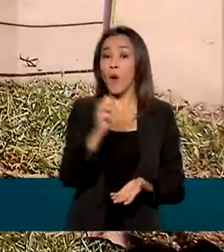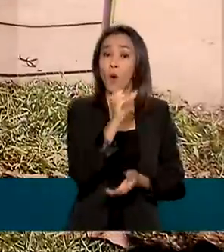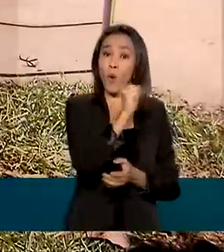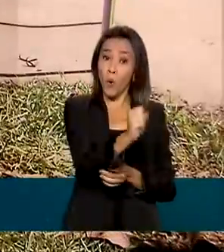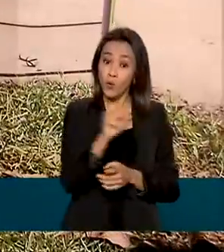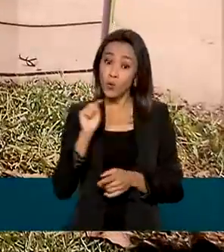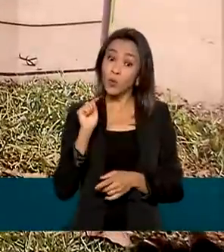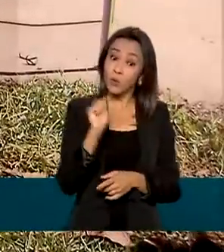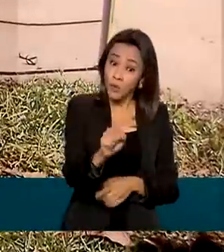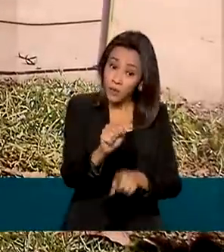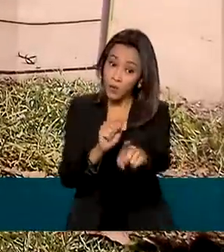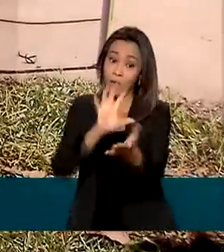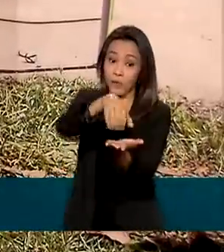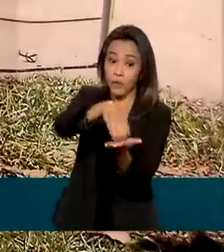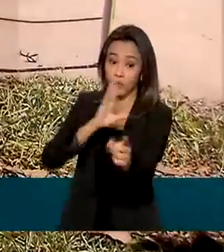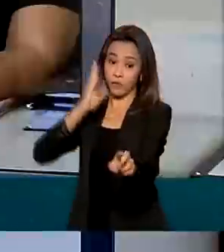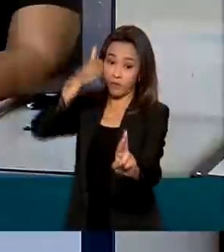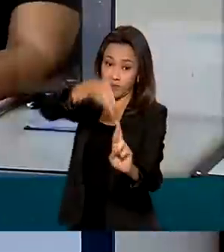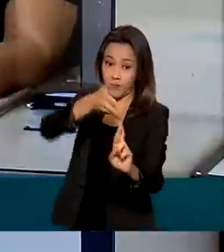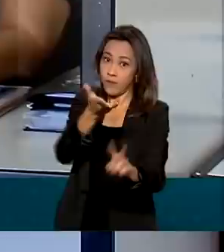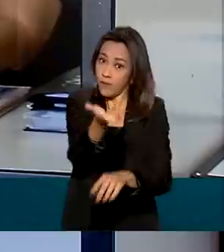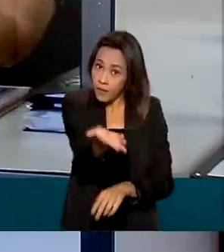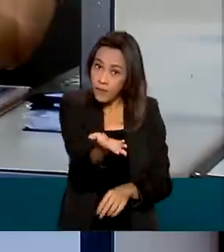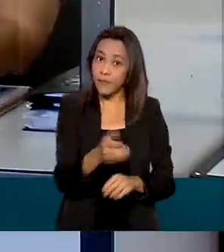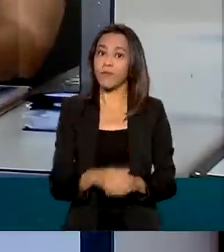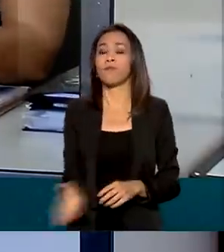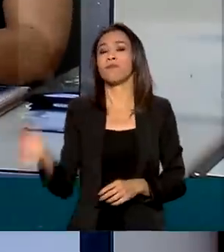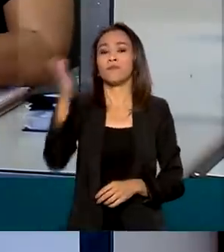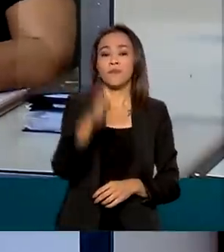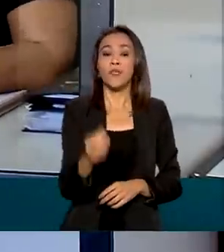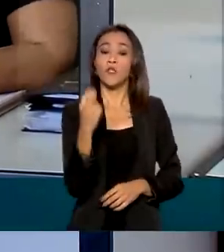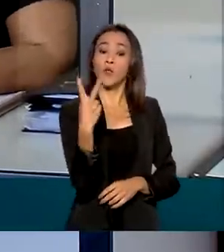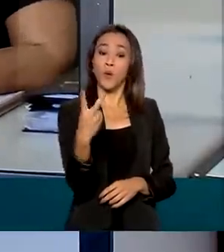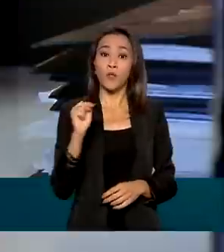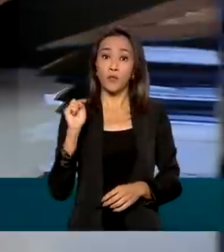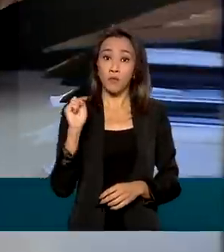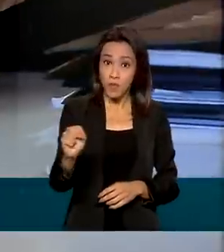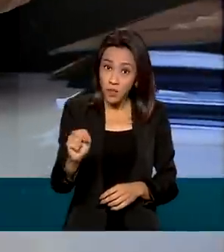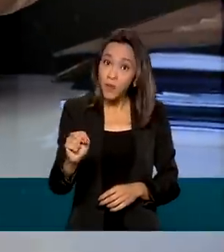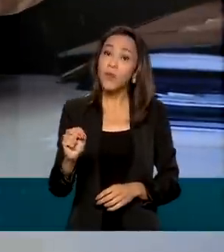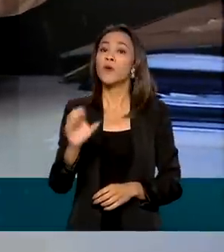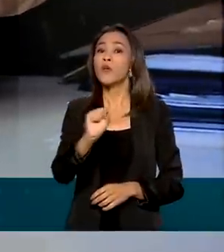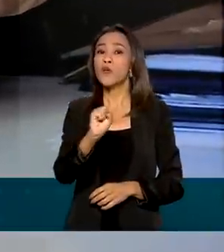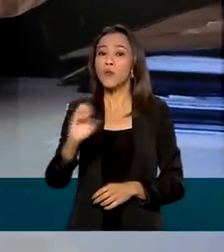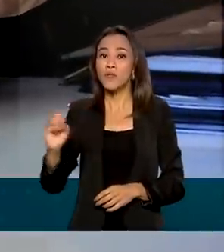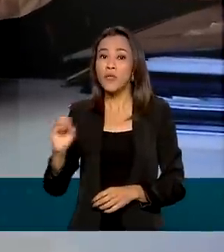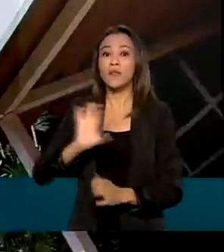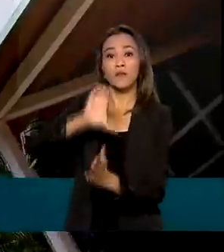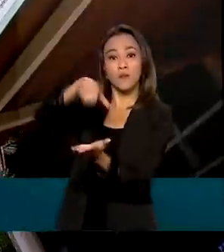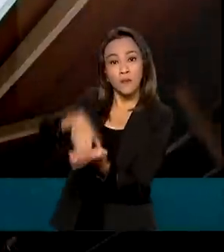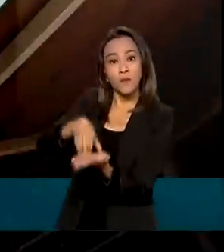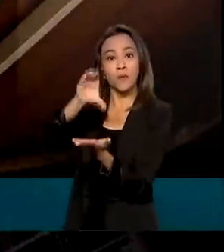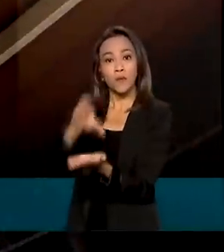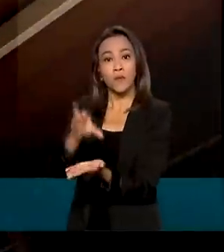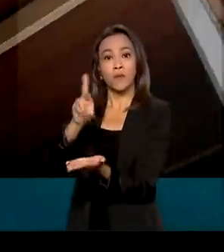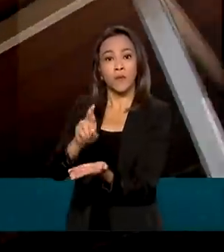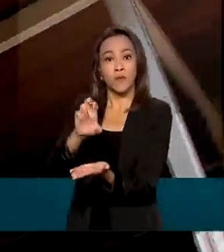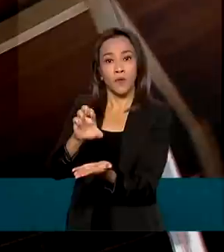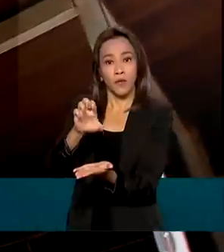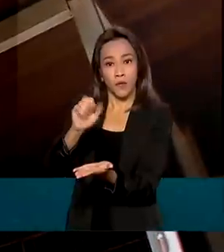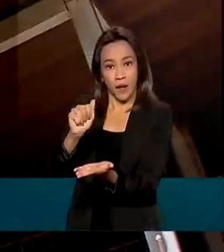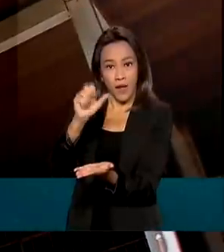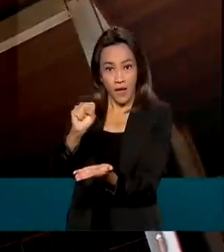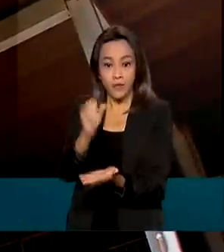centros de referência, CRAS, 2.800 centros especializados, CRAS, e 6